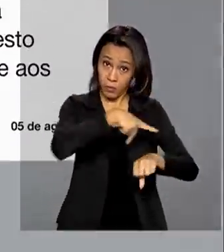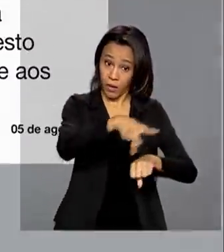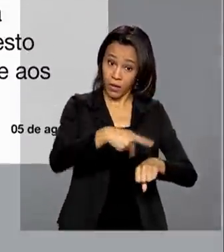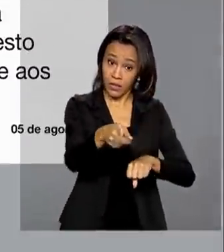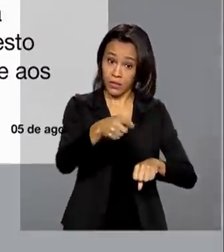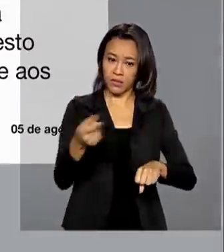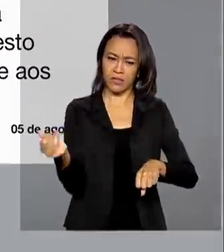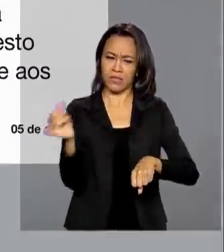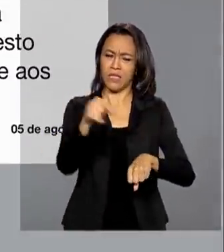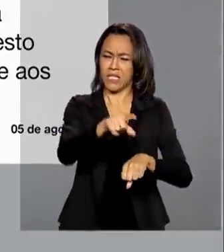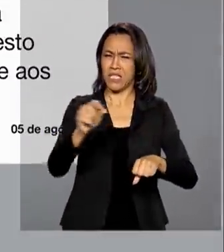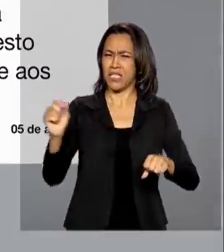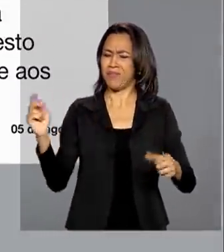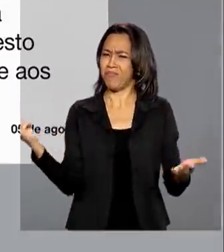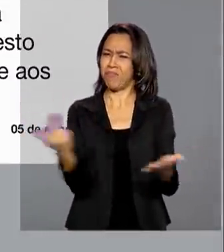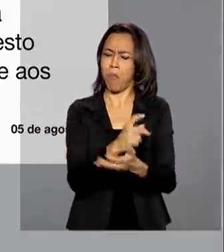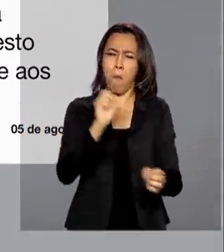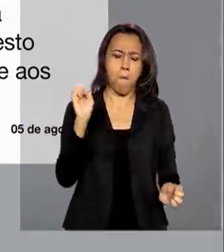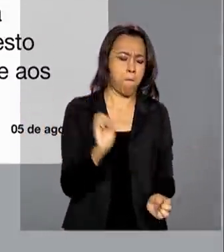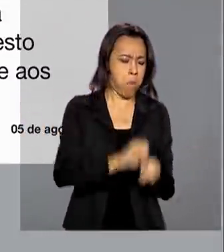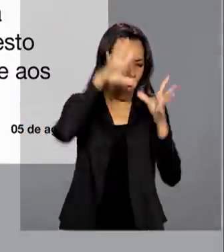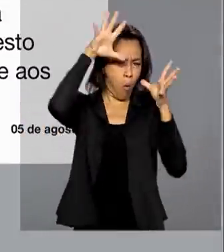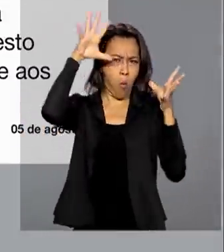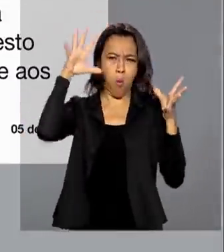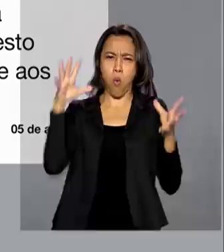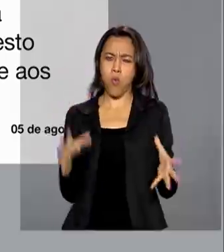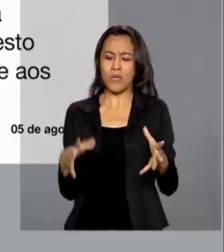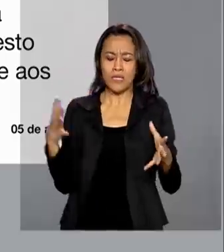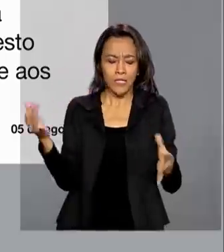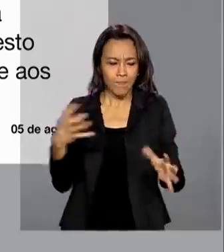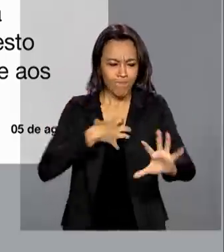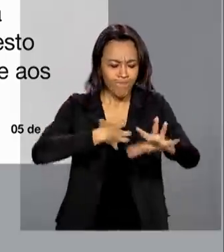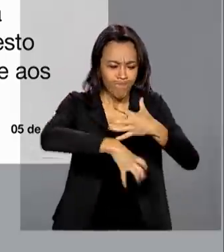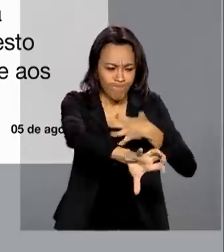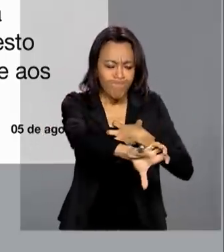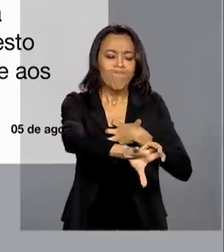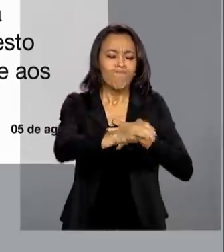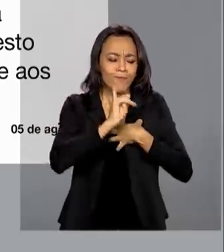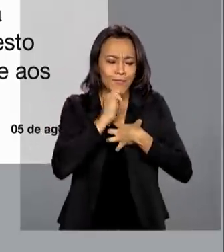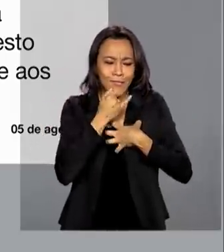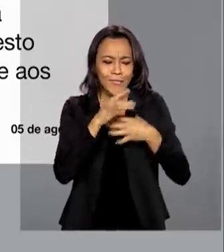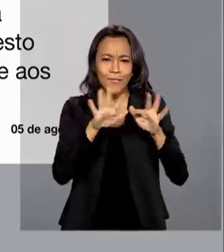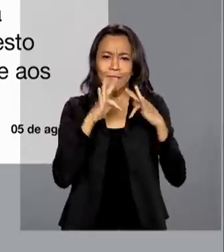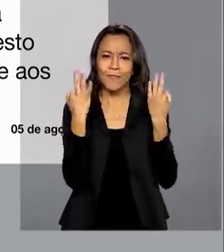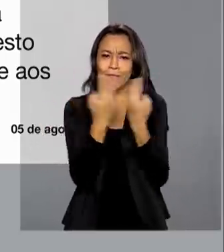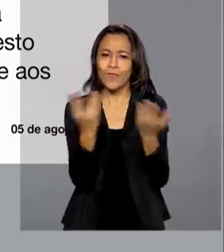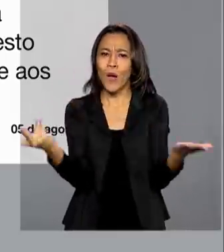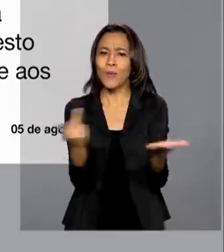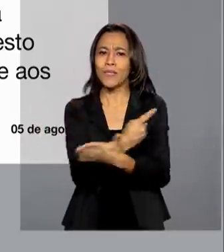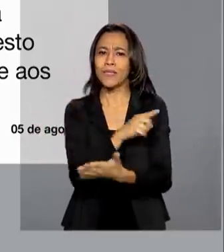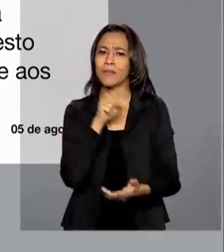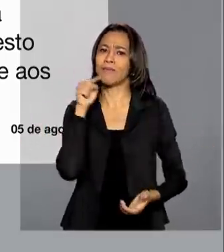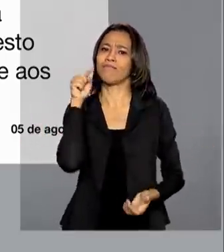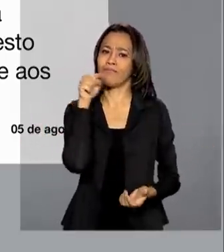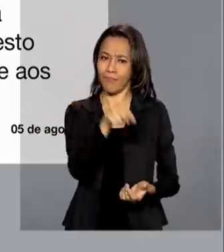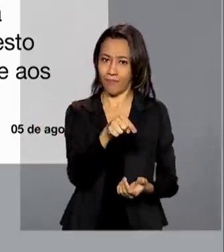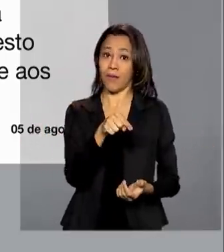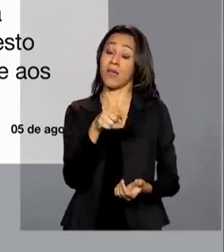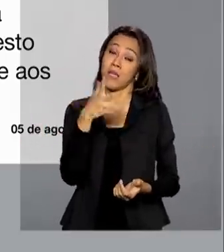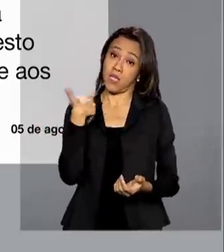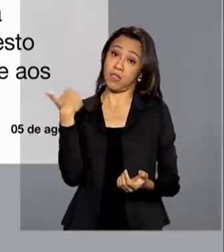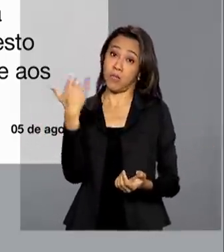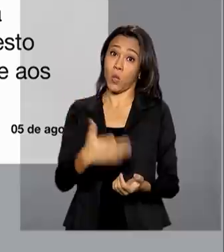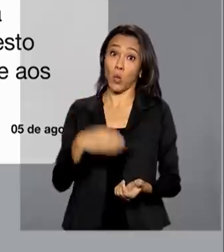famílias das vítimas fatais e aos feridos e disse estar profundamente triste com as cenas. Na publicação, afirmou que o Brasil